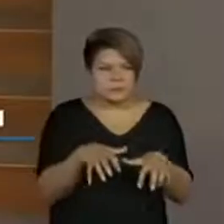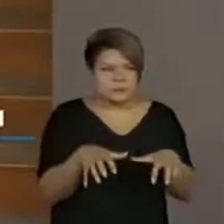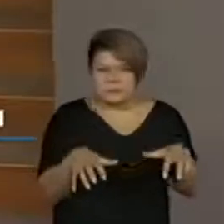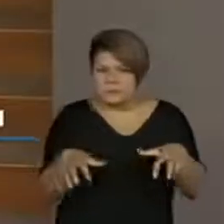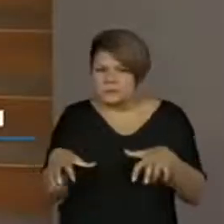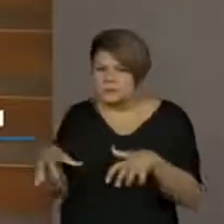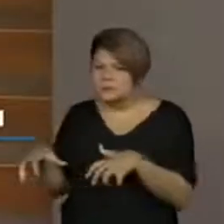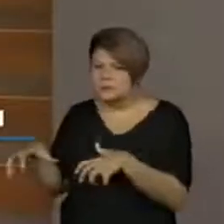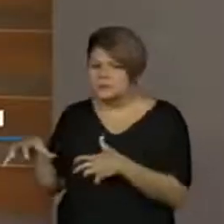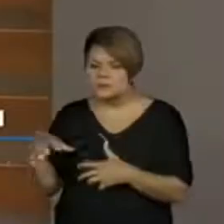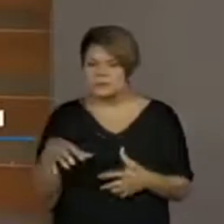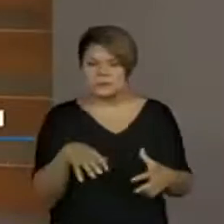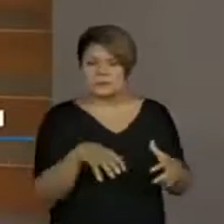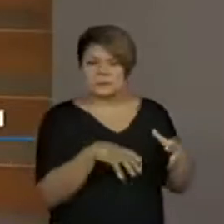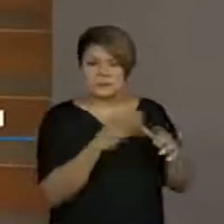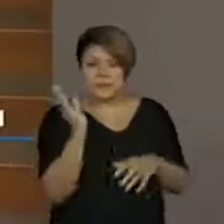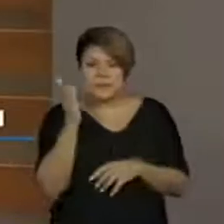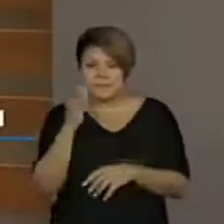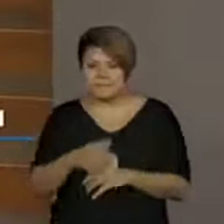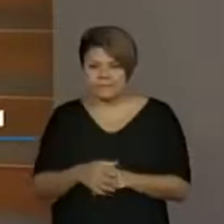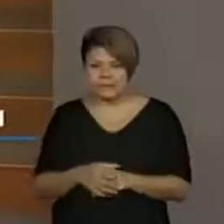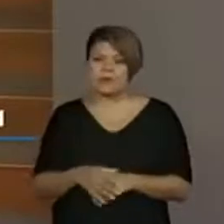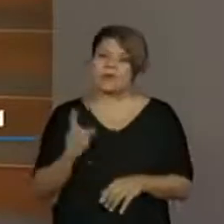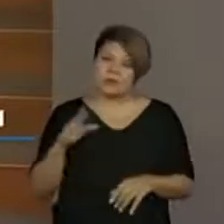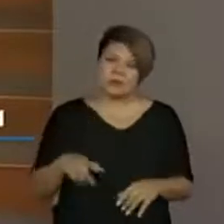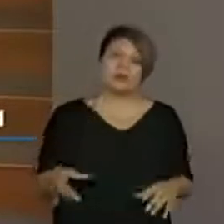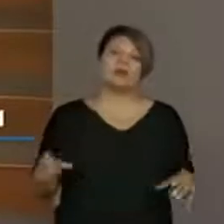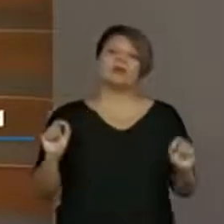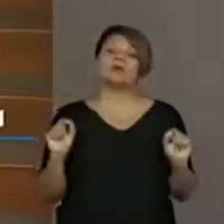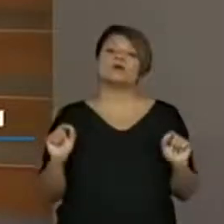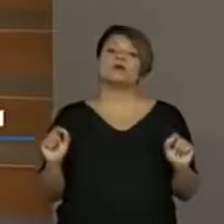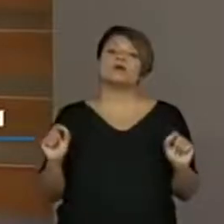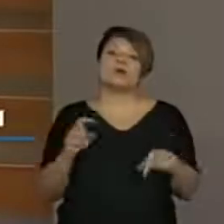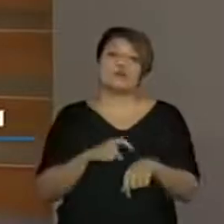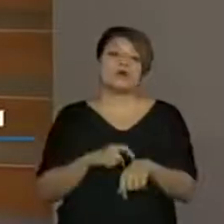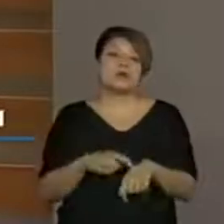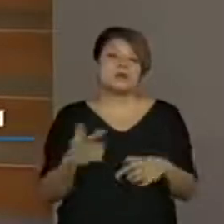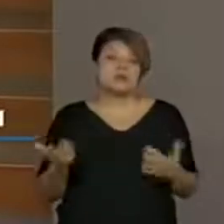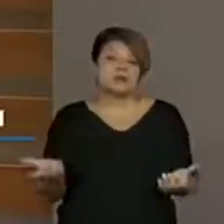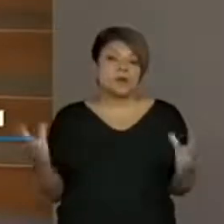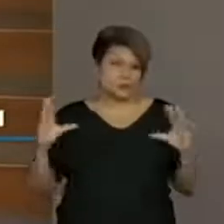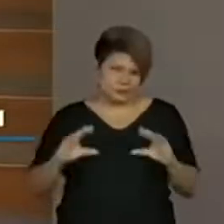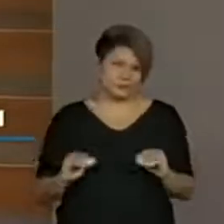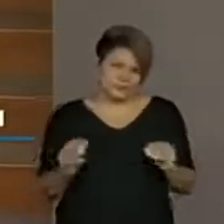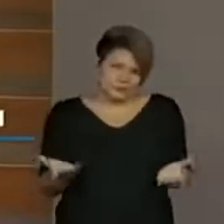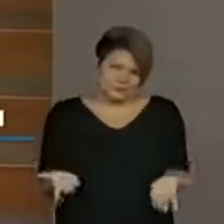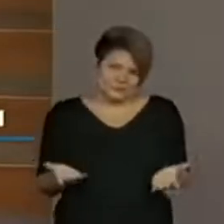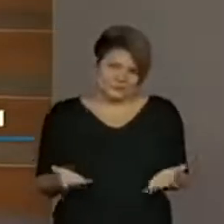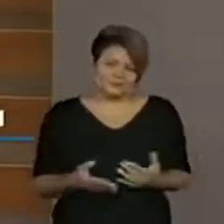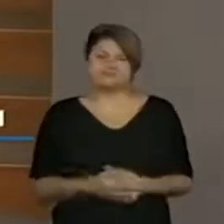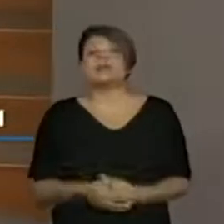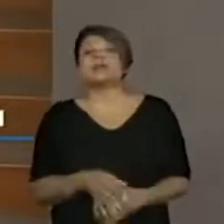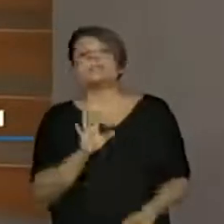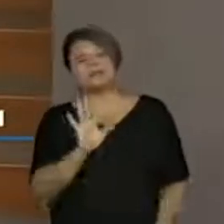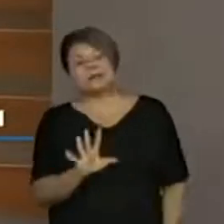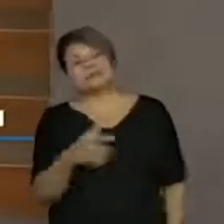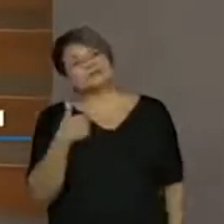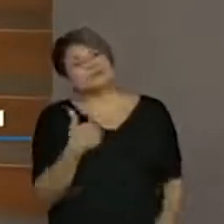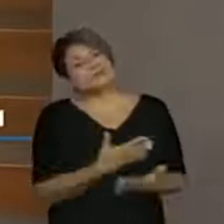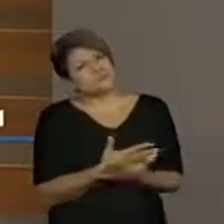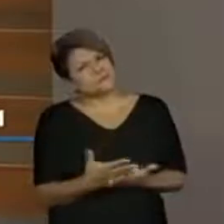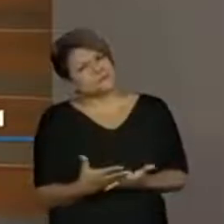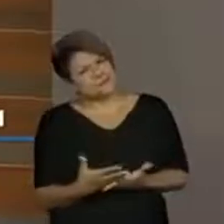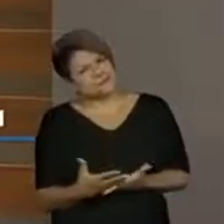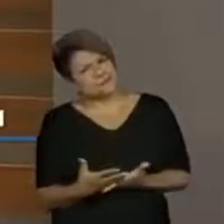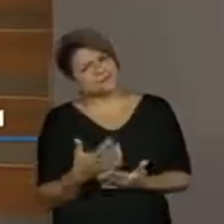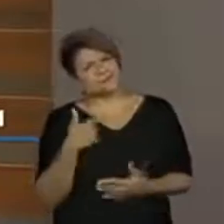lado das artes dele de vilão. Vocês podiam imaginar que, realmente, no começo, eu até